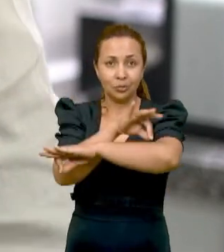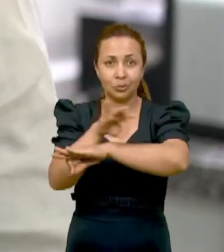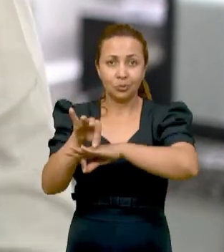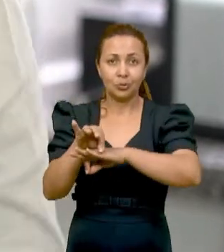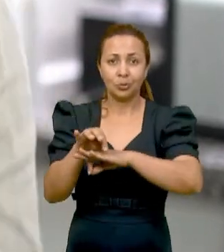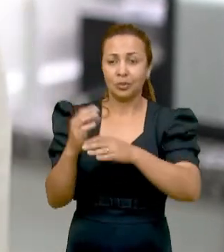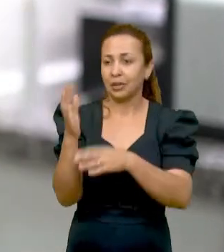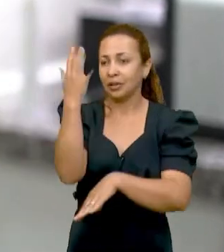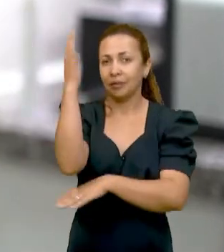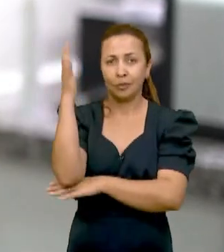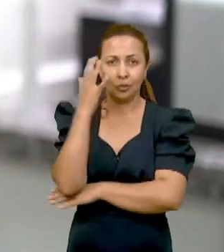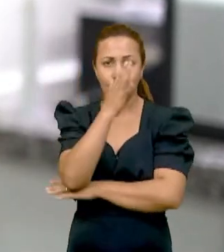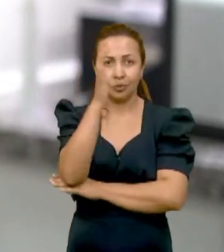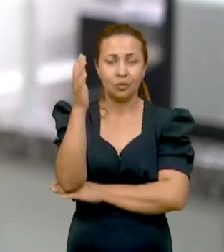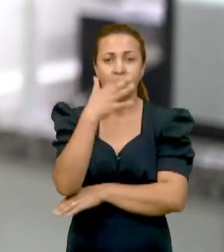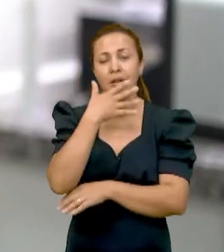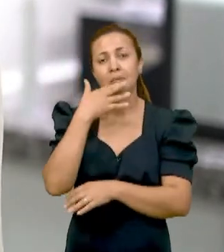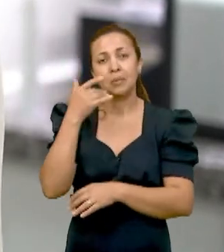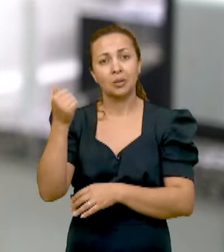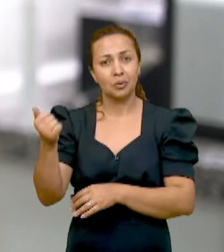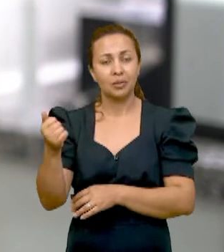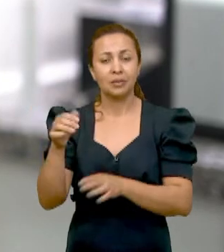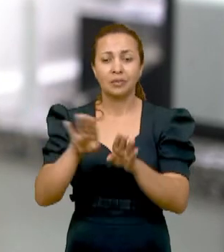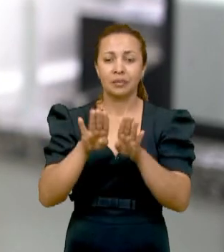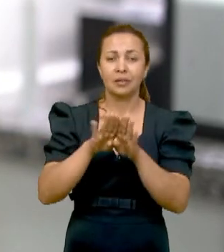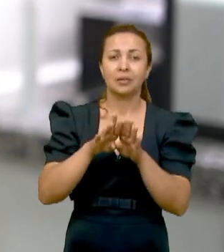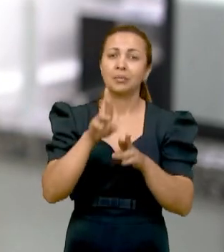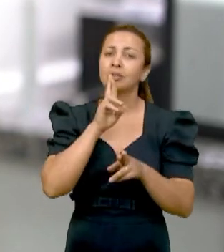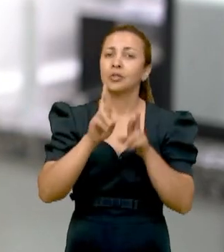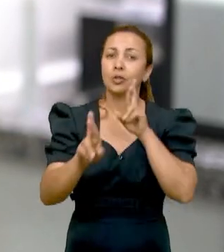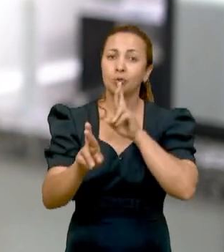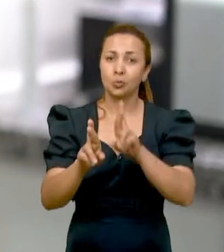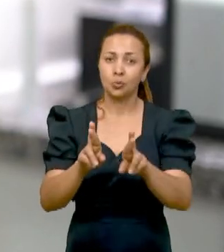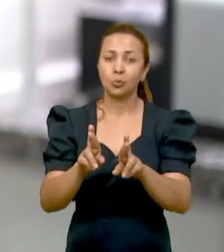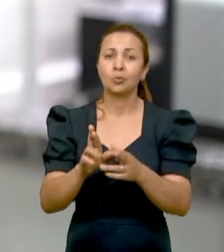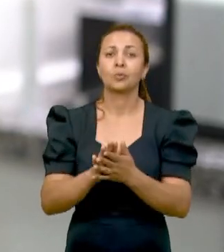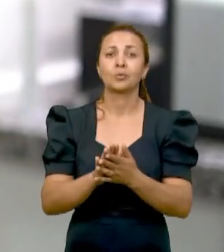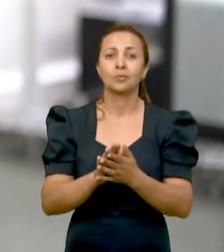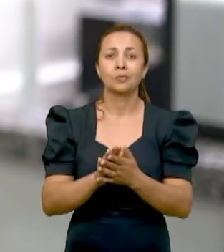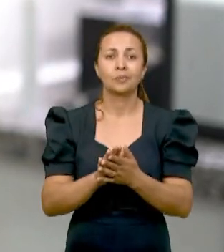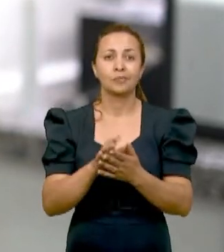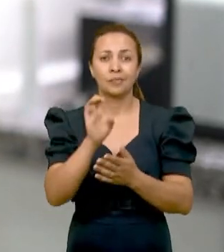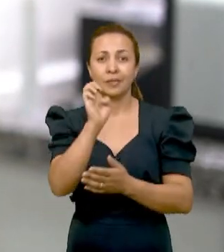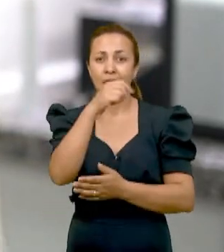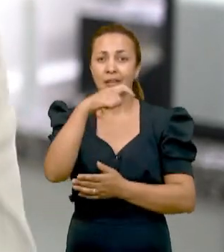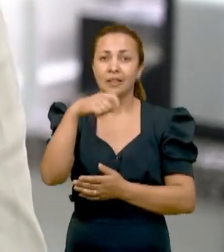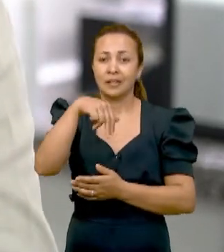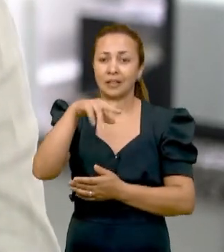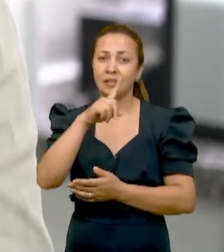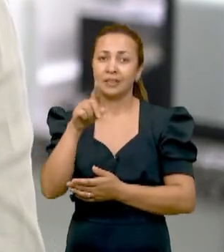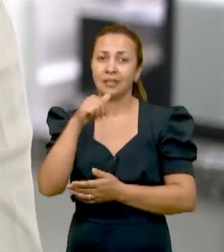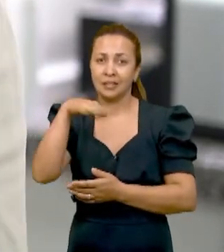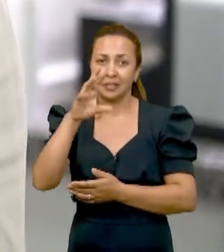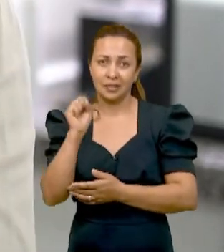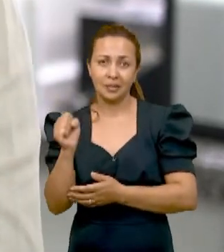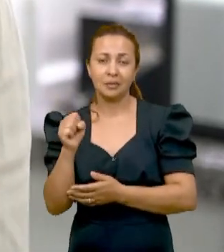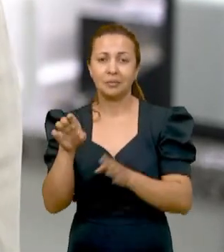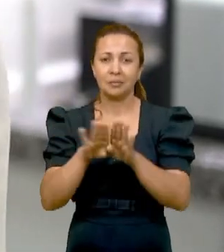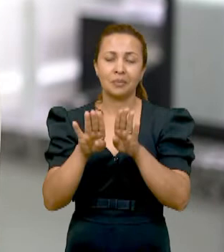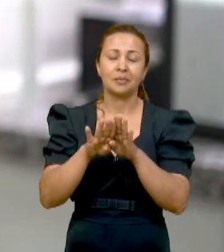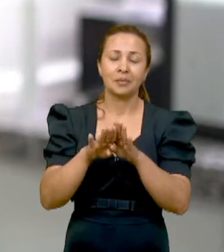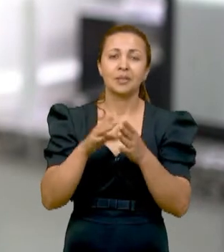da vegetação, a melhoria em termos de resposta a enzimas antioxidantes, que seria